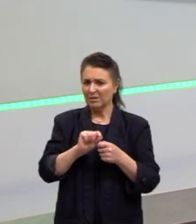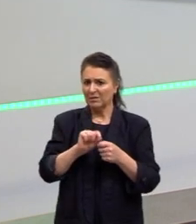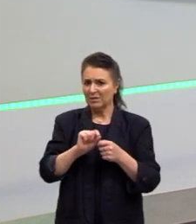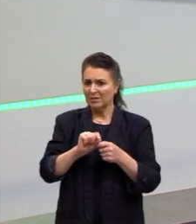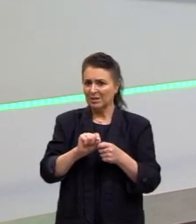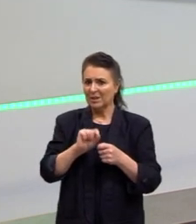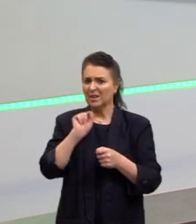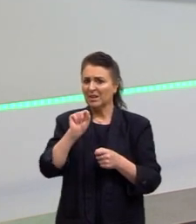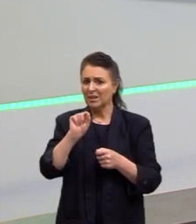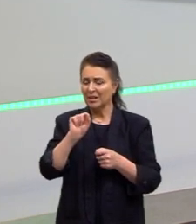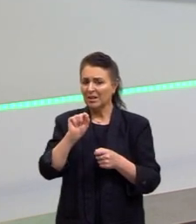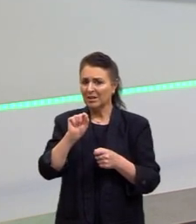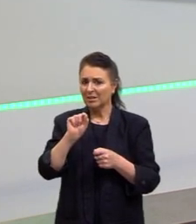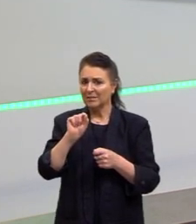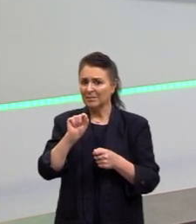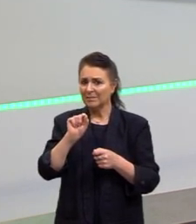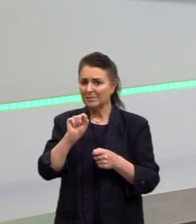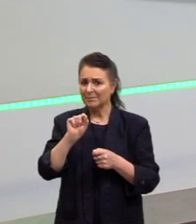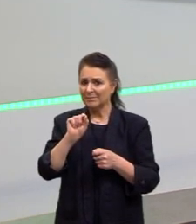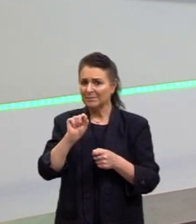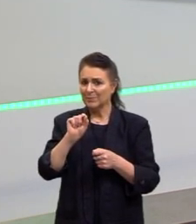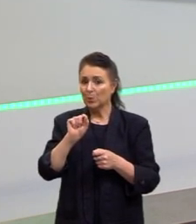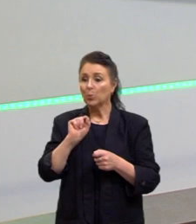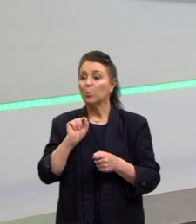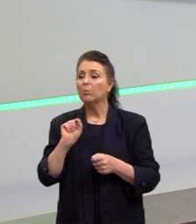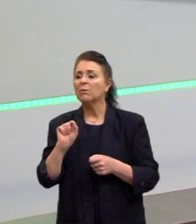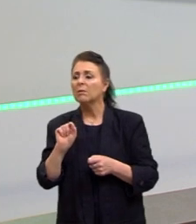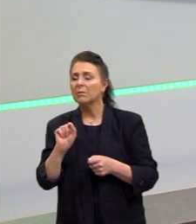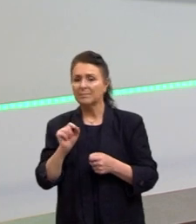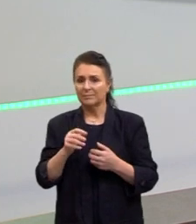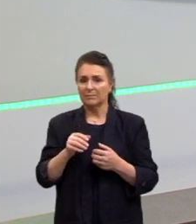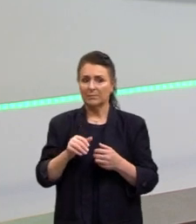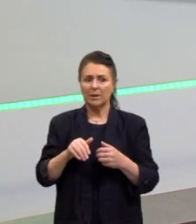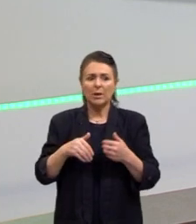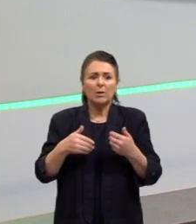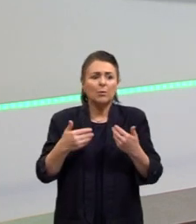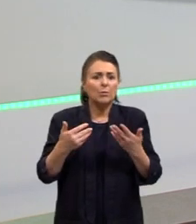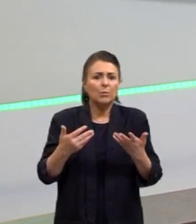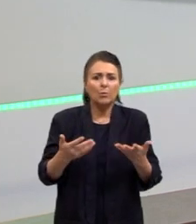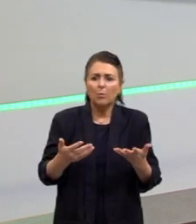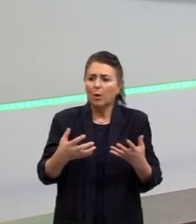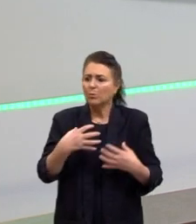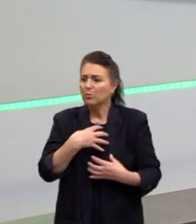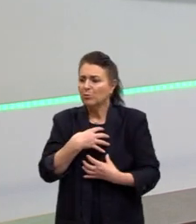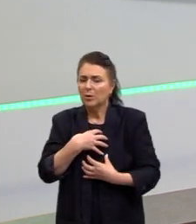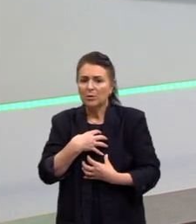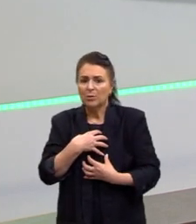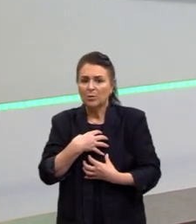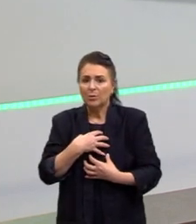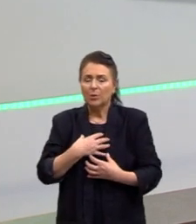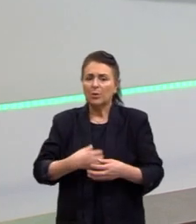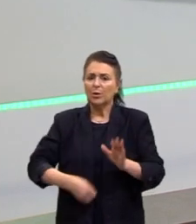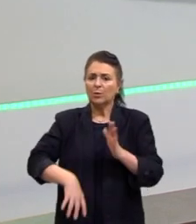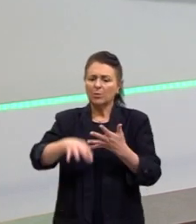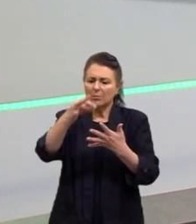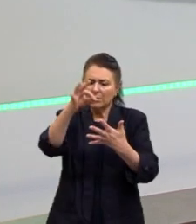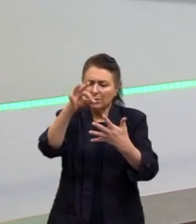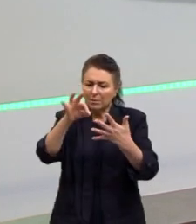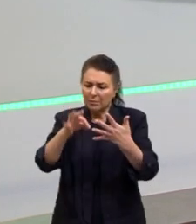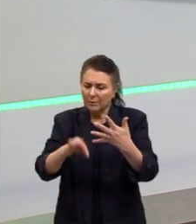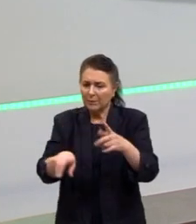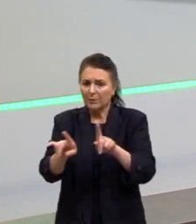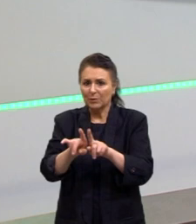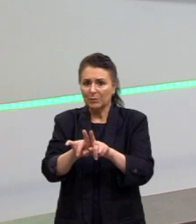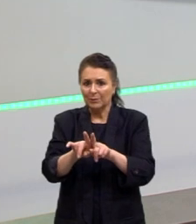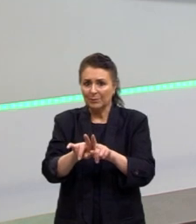executar, né? O que vai ser executado e por qual meio vai ser executado. E o detalhamento também. Então,